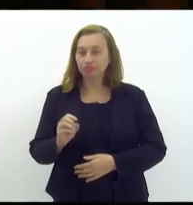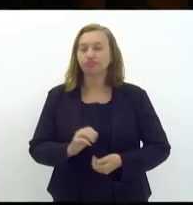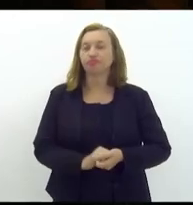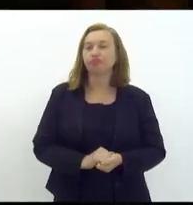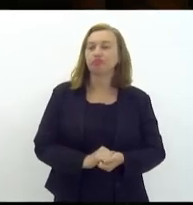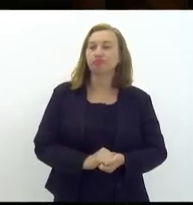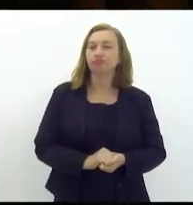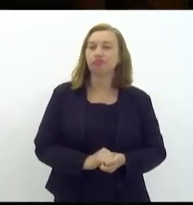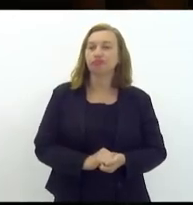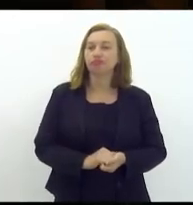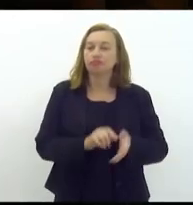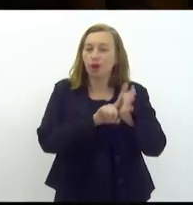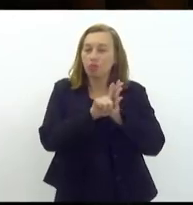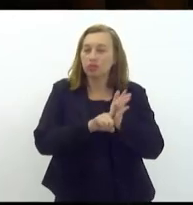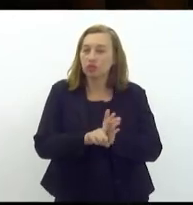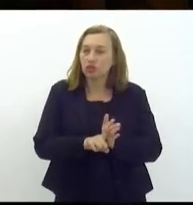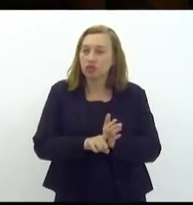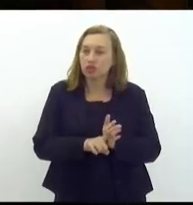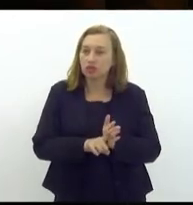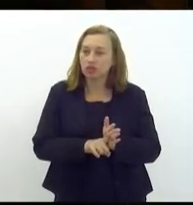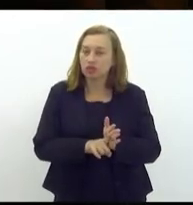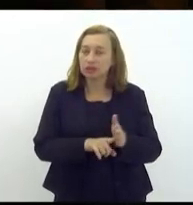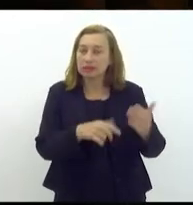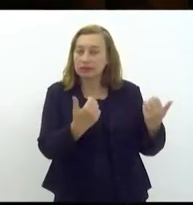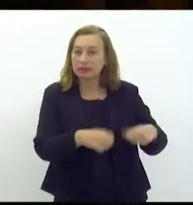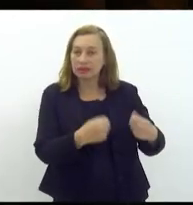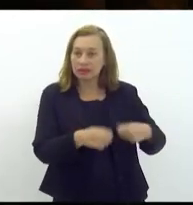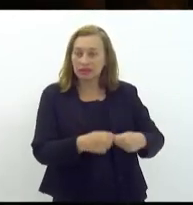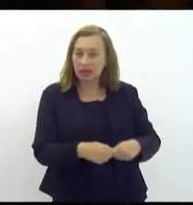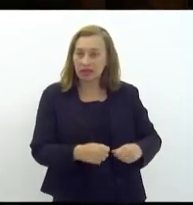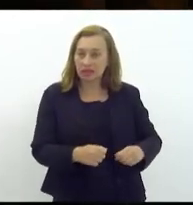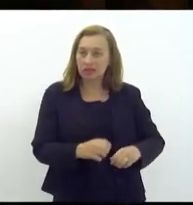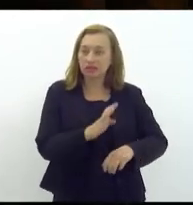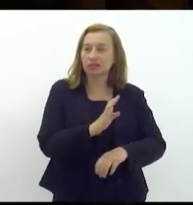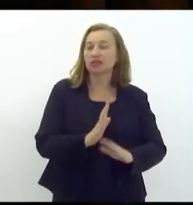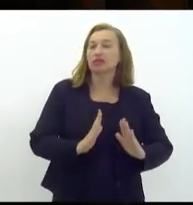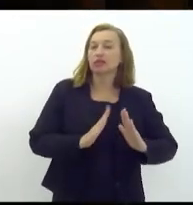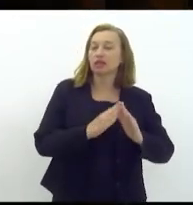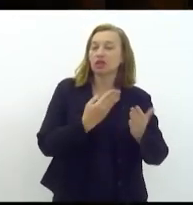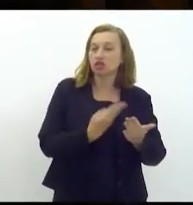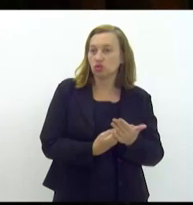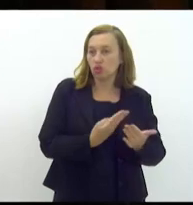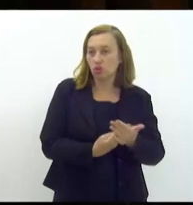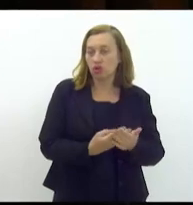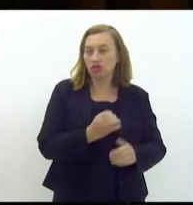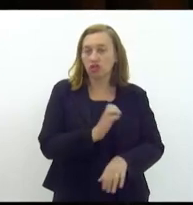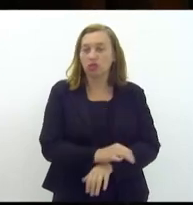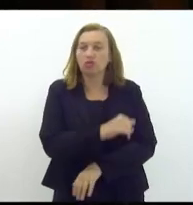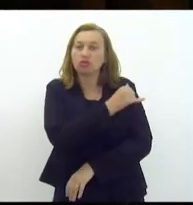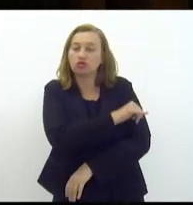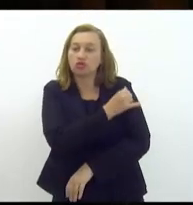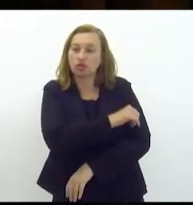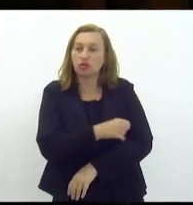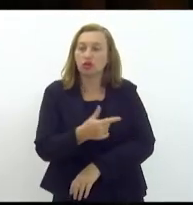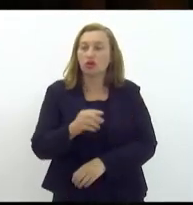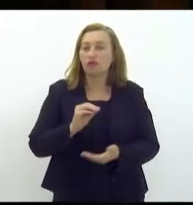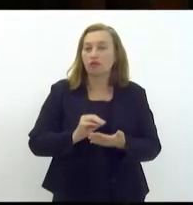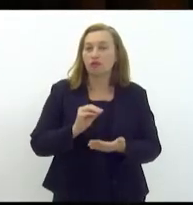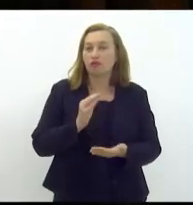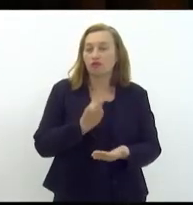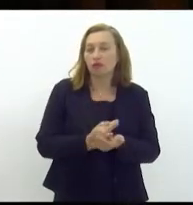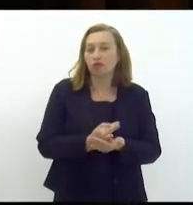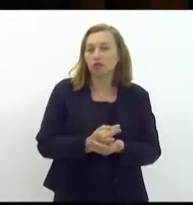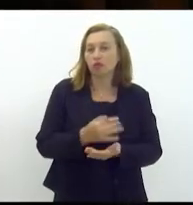levantamento do quadro de carências na rede estadual do Rio de Janeiro faltam 12 mil professores